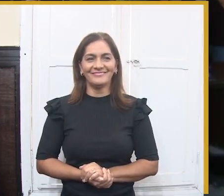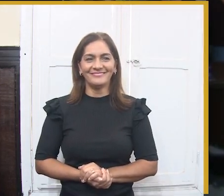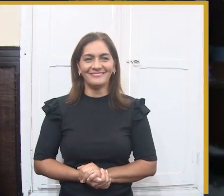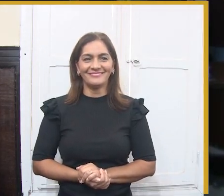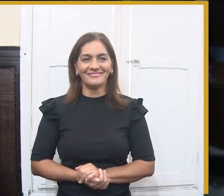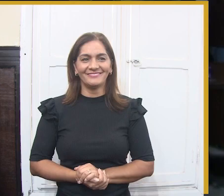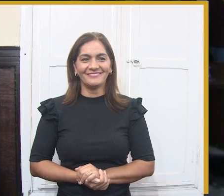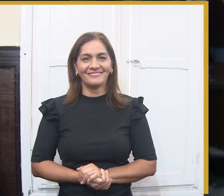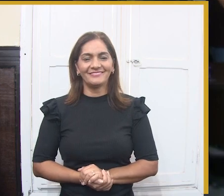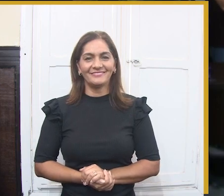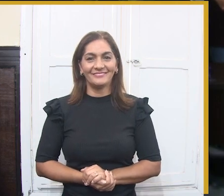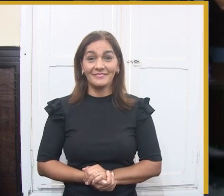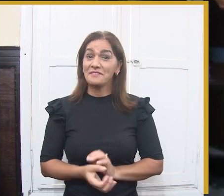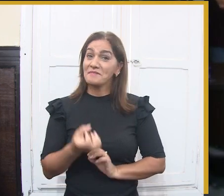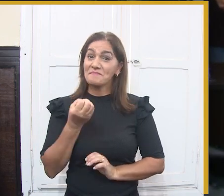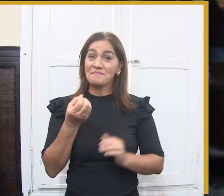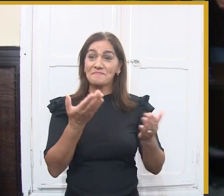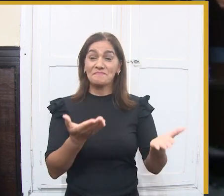CDL do PNR.